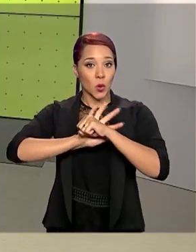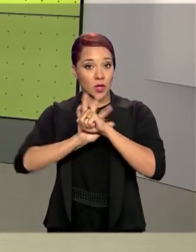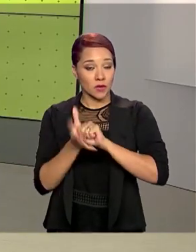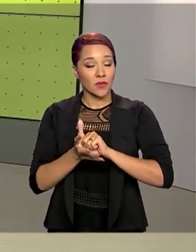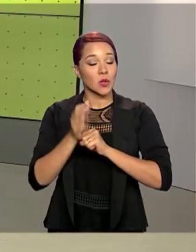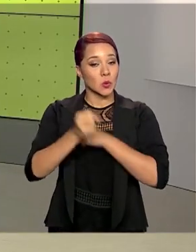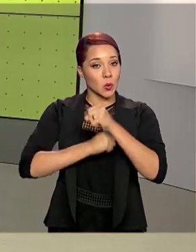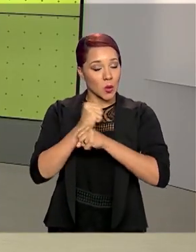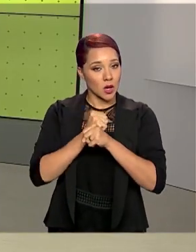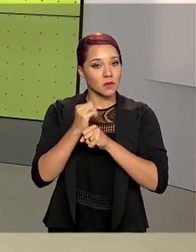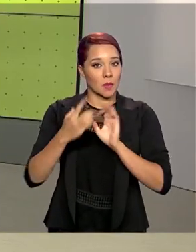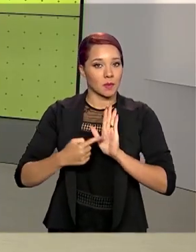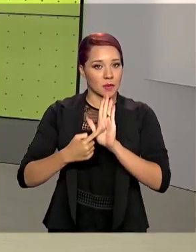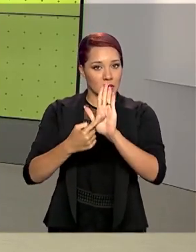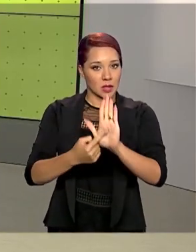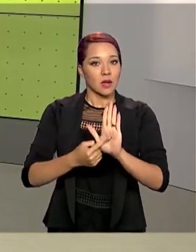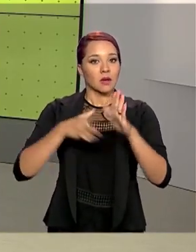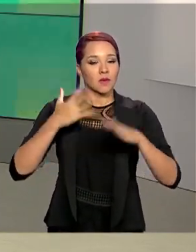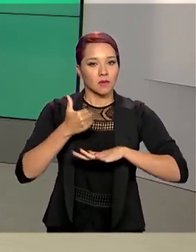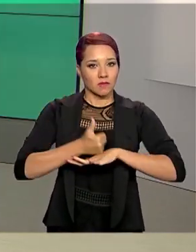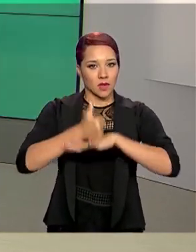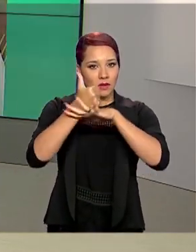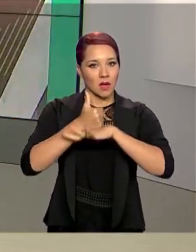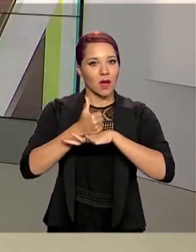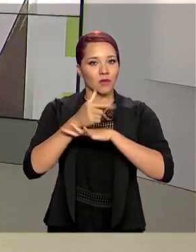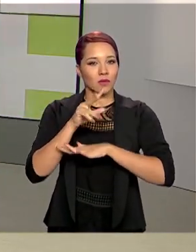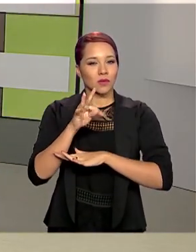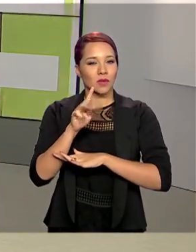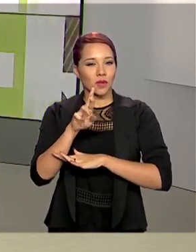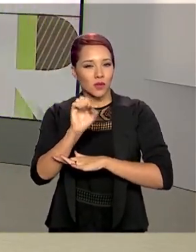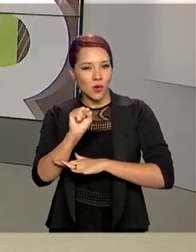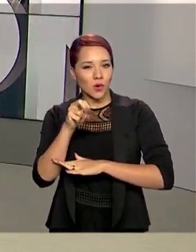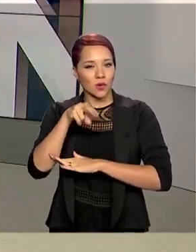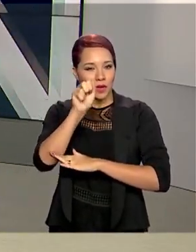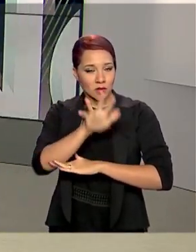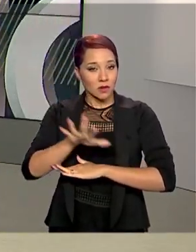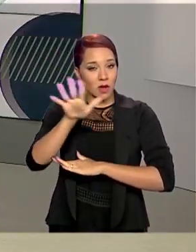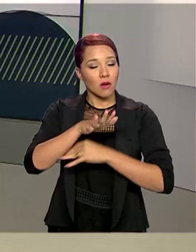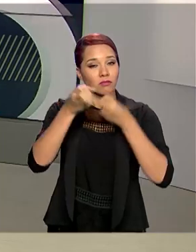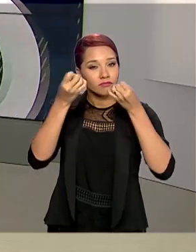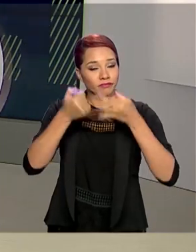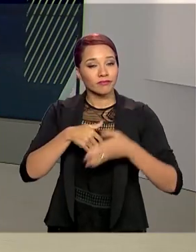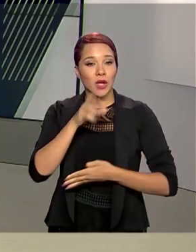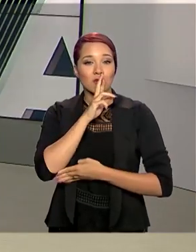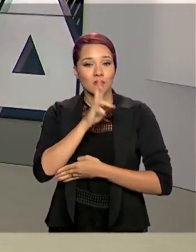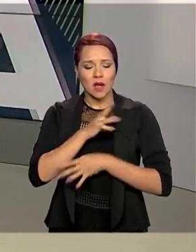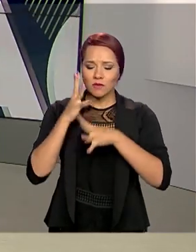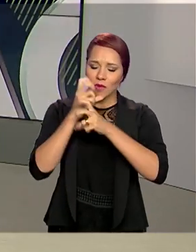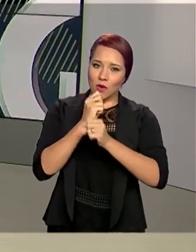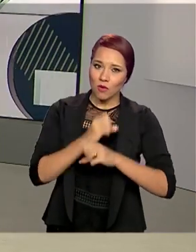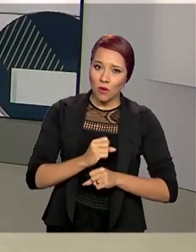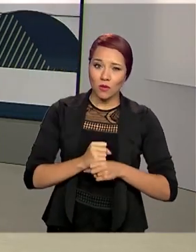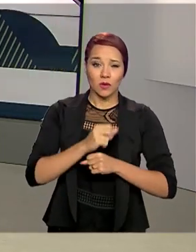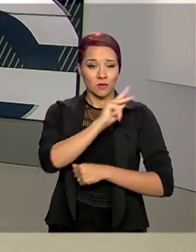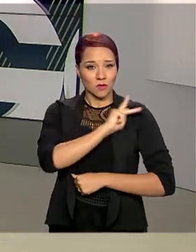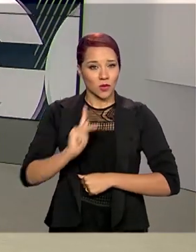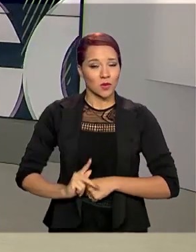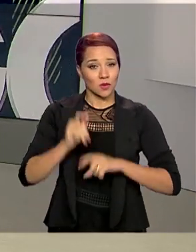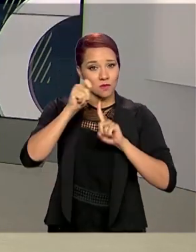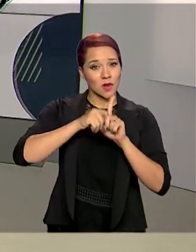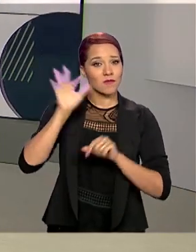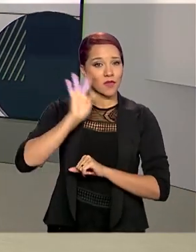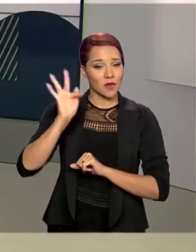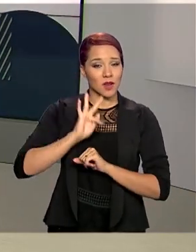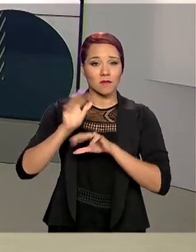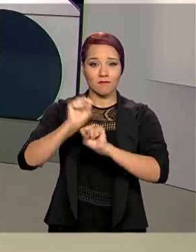o ano e foi apresentada pelo secretário do Tesouro Nacional, que comentou o resultado das contas públicas de fevereiro por